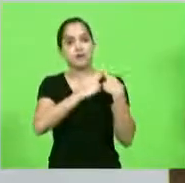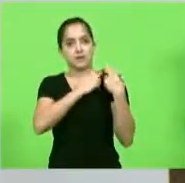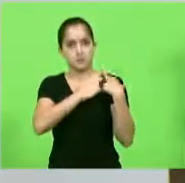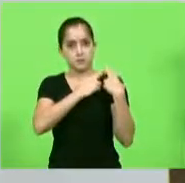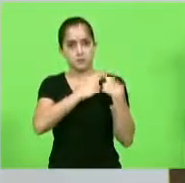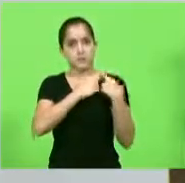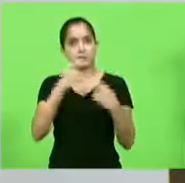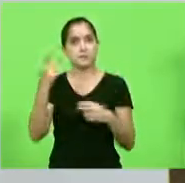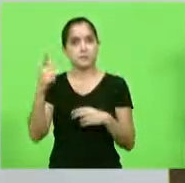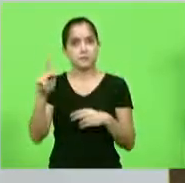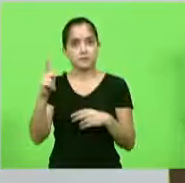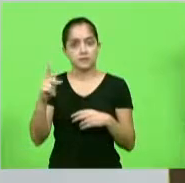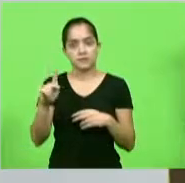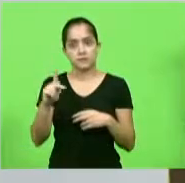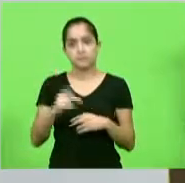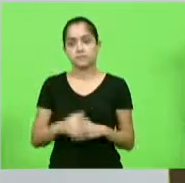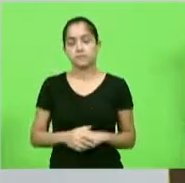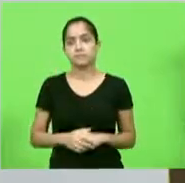responsabilidade.